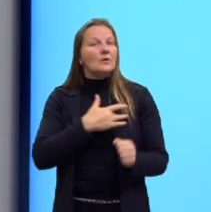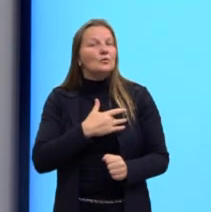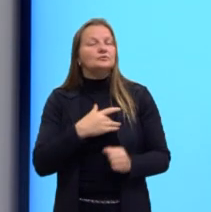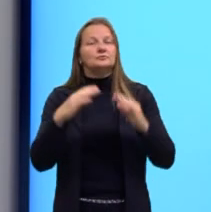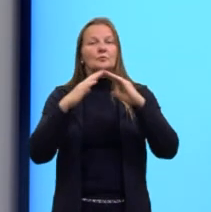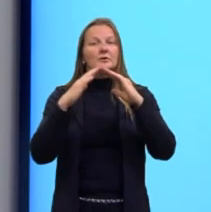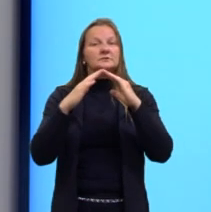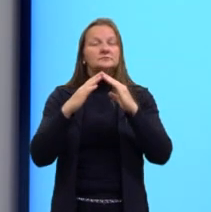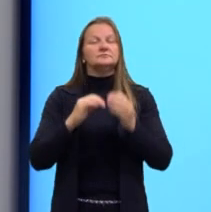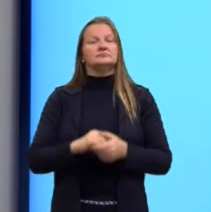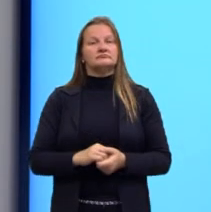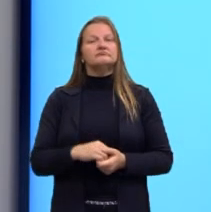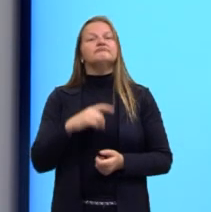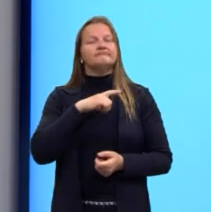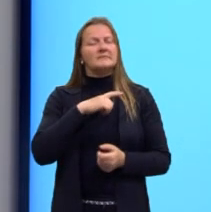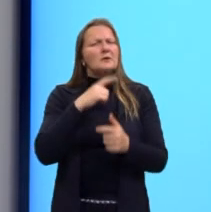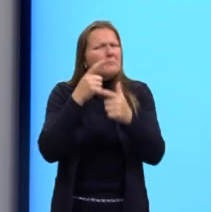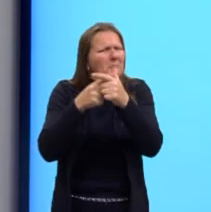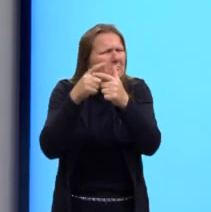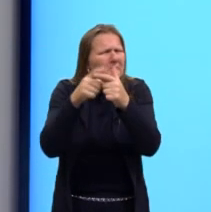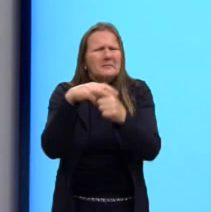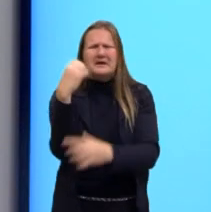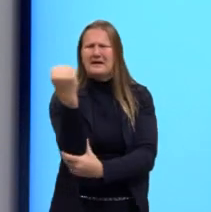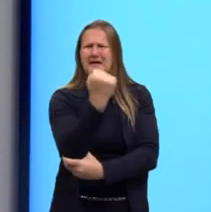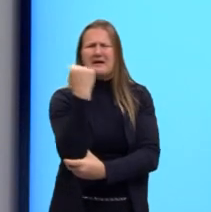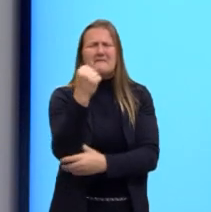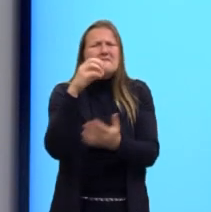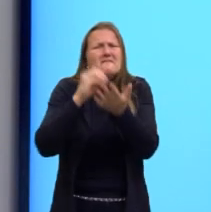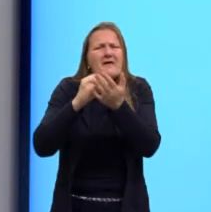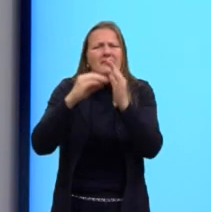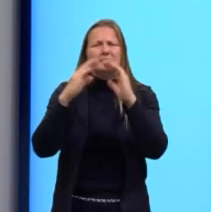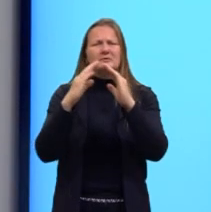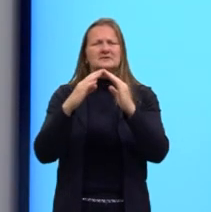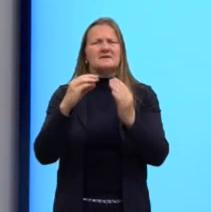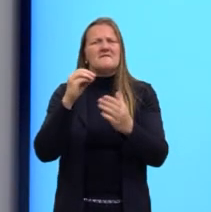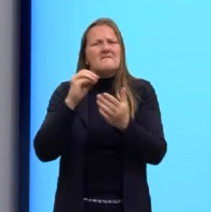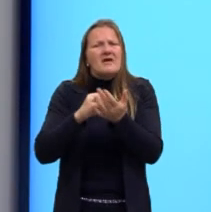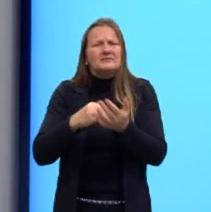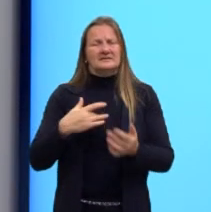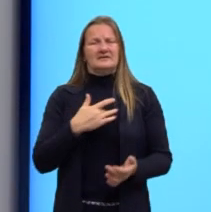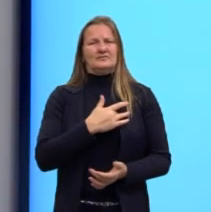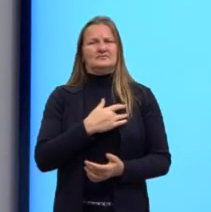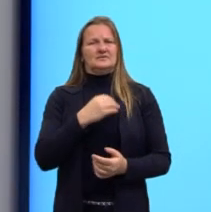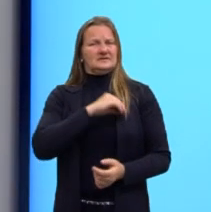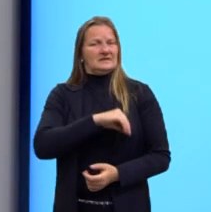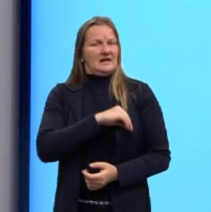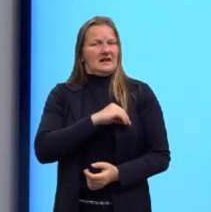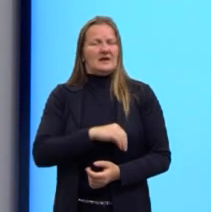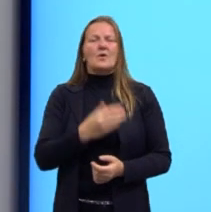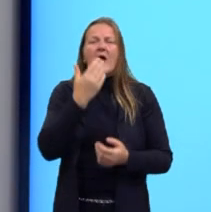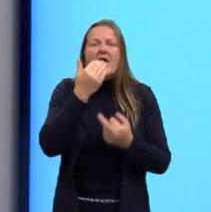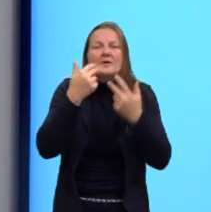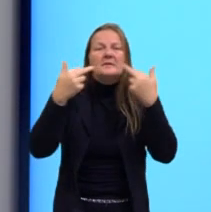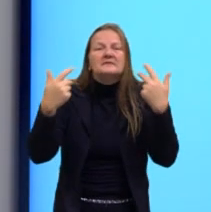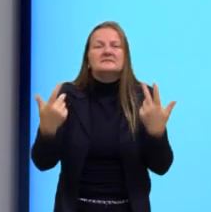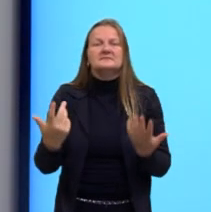moradia. Nós vemos problemas seríssimos de moradia, de saúde, à renda, alimentação.